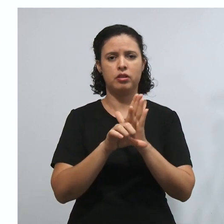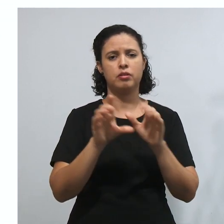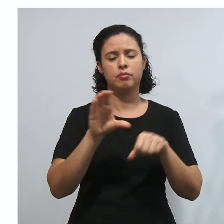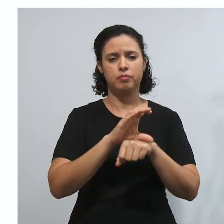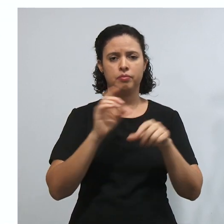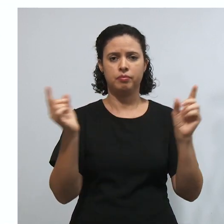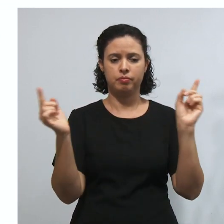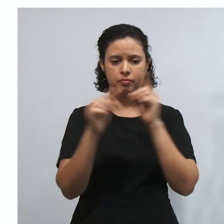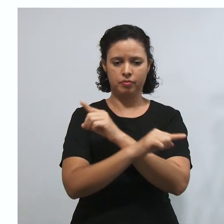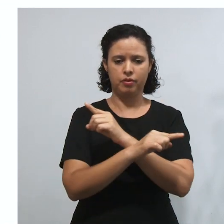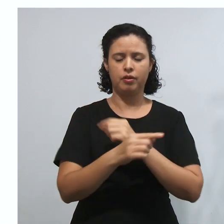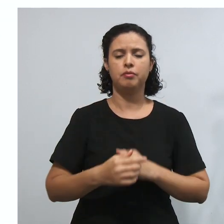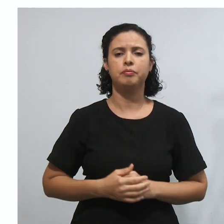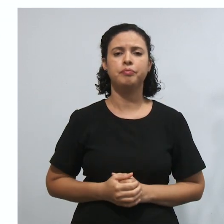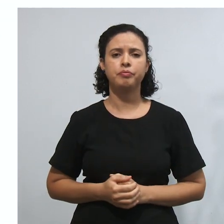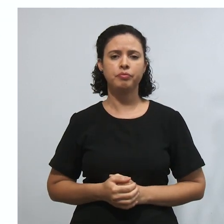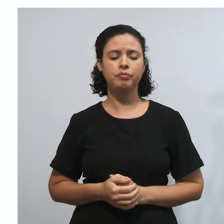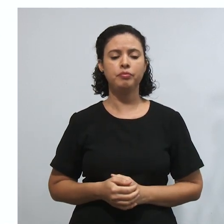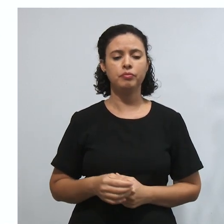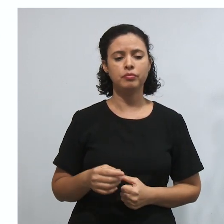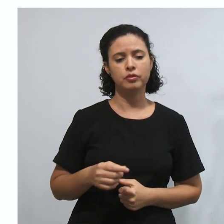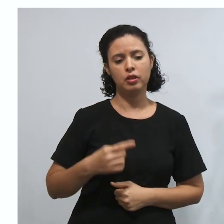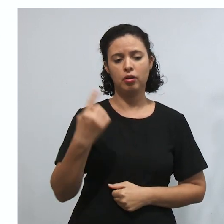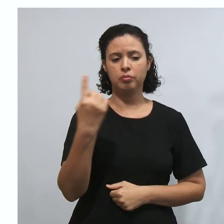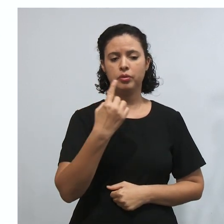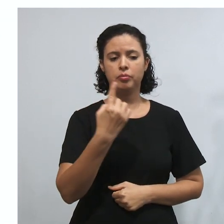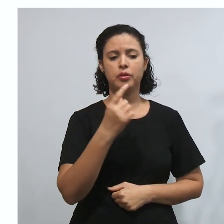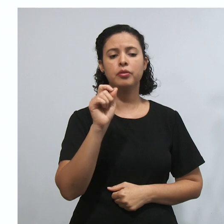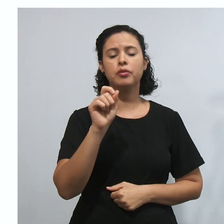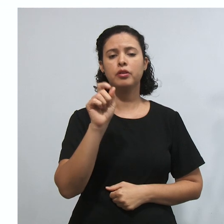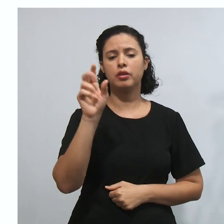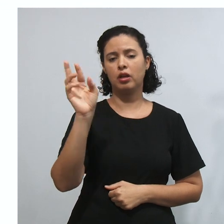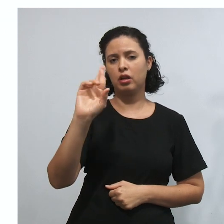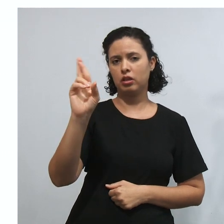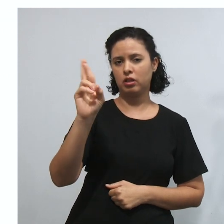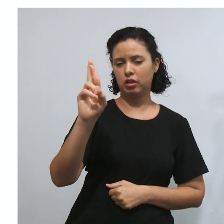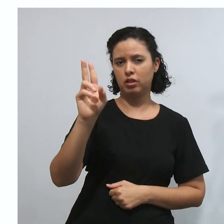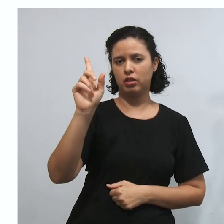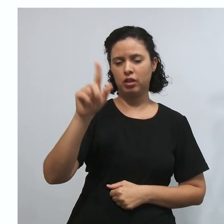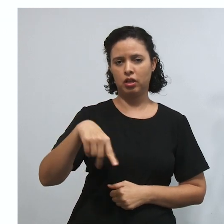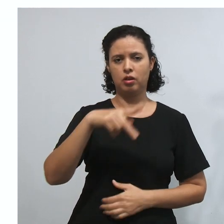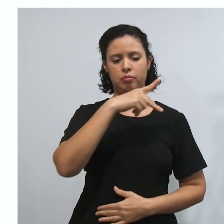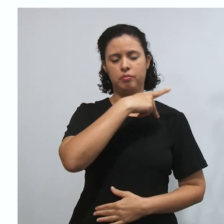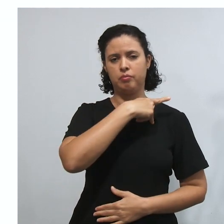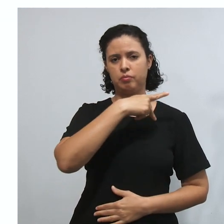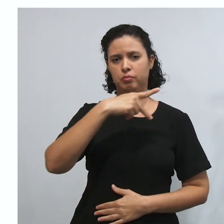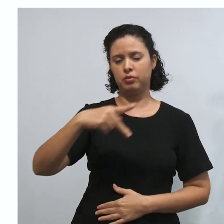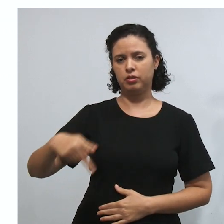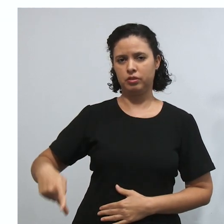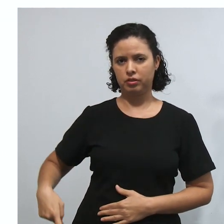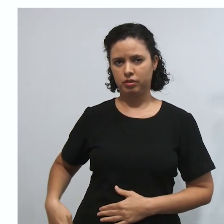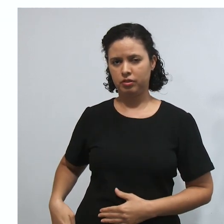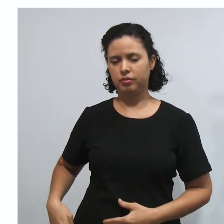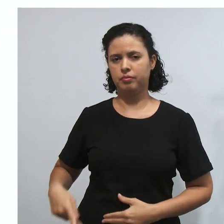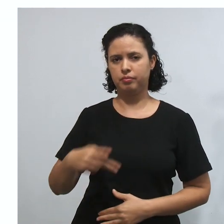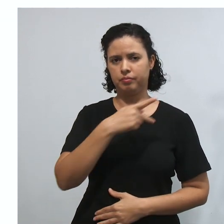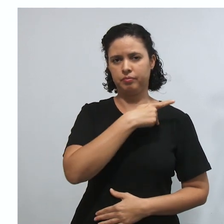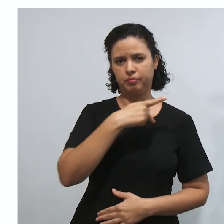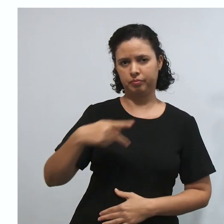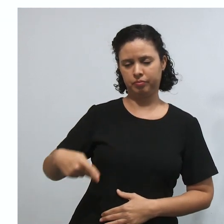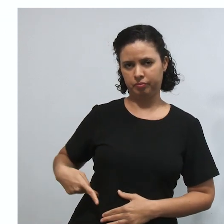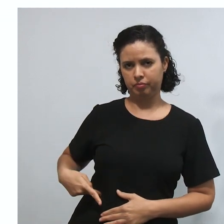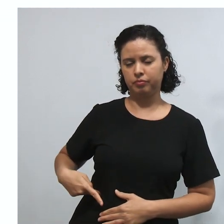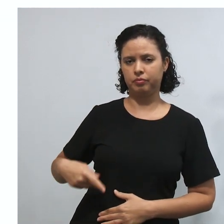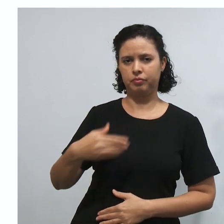competente? O presidente da República, né? Percebam, o gestor público aqui ligado diretamente nessa temática,